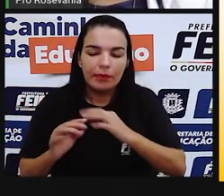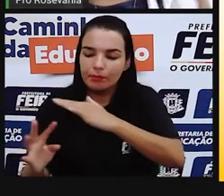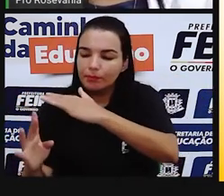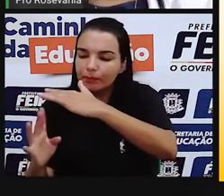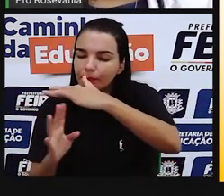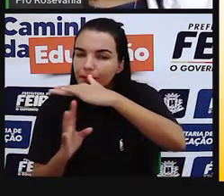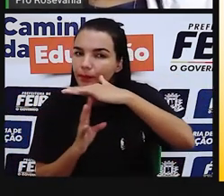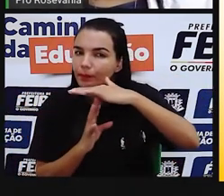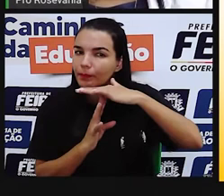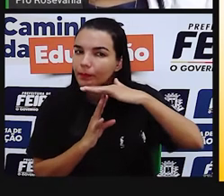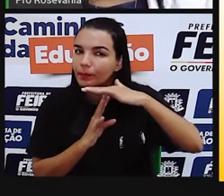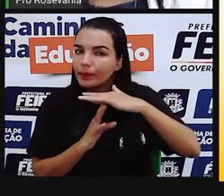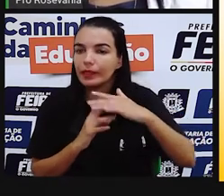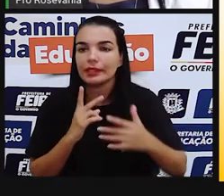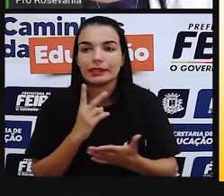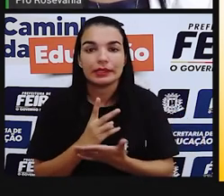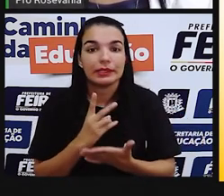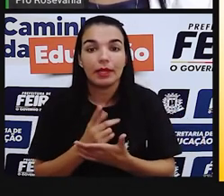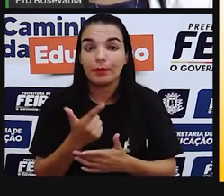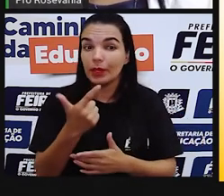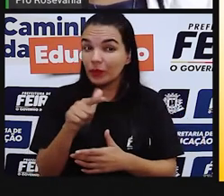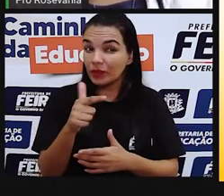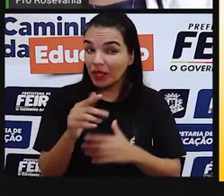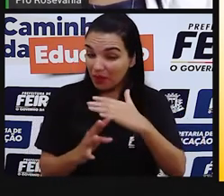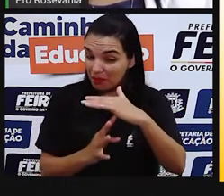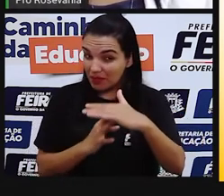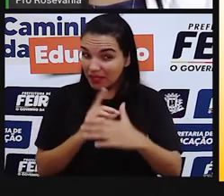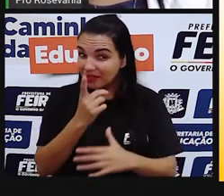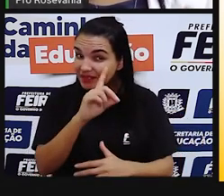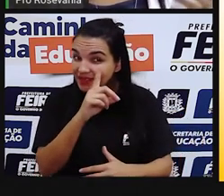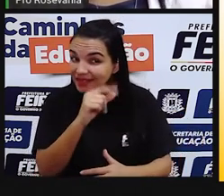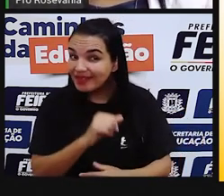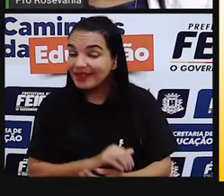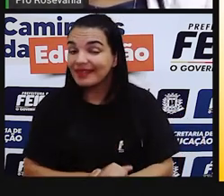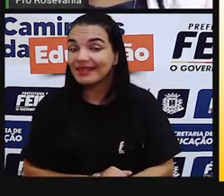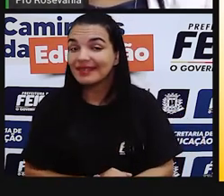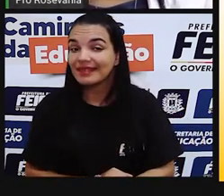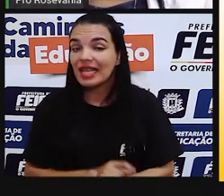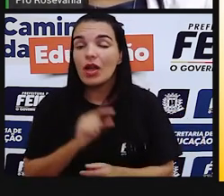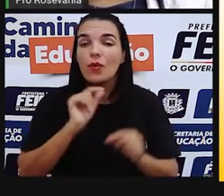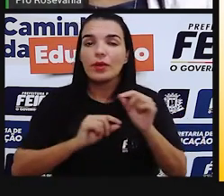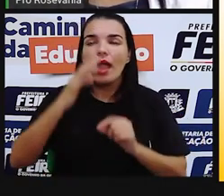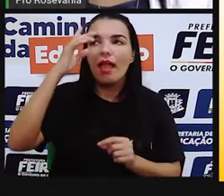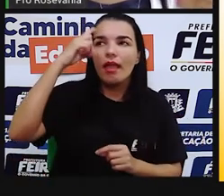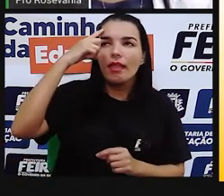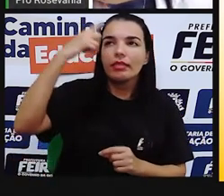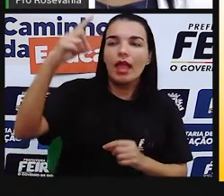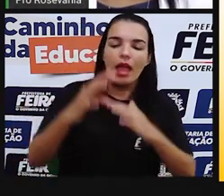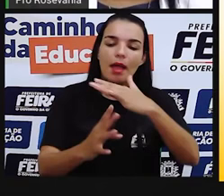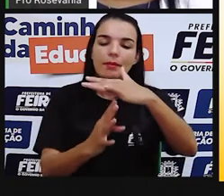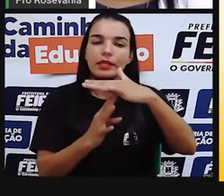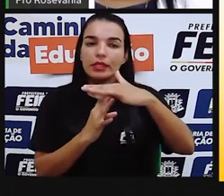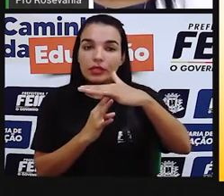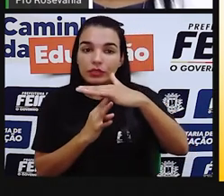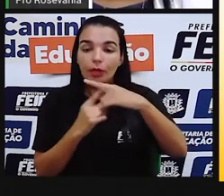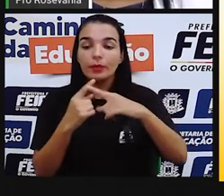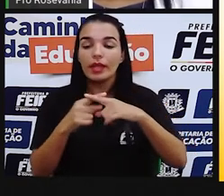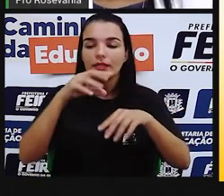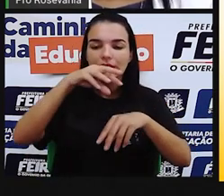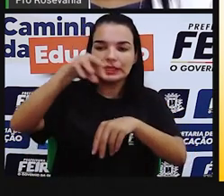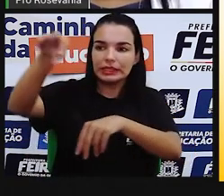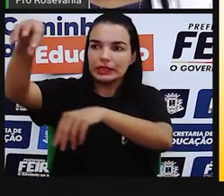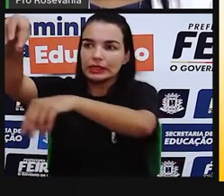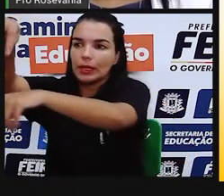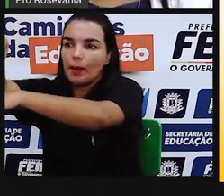todos nós ficamos no tempo como migrante, porque a ideia de migrante é você sair do seu país de origem pra ir pra um outro país.